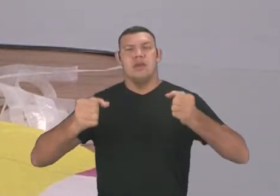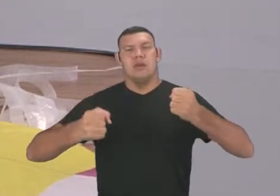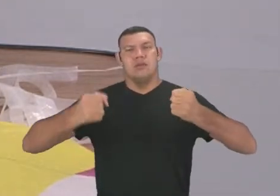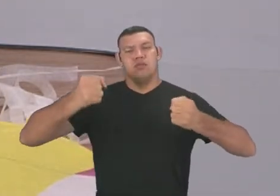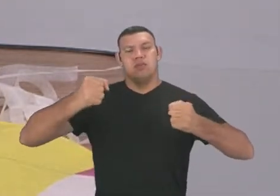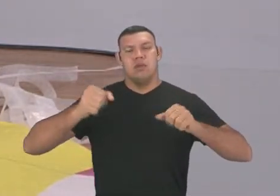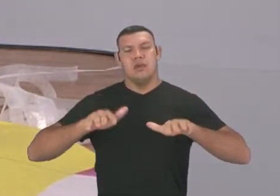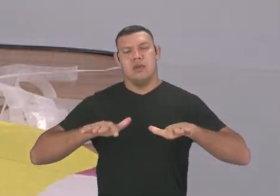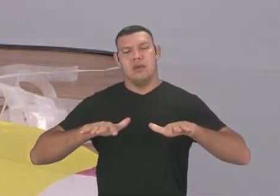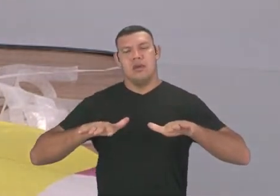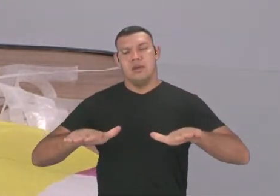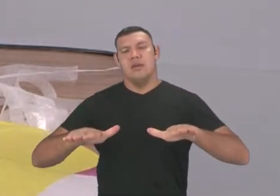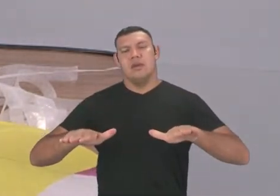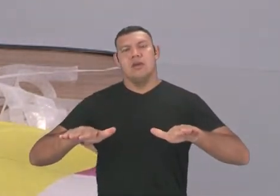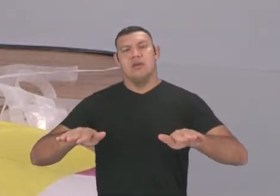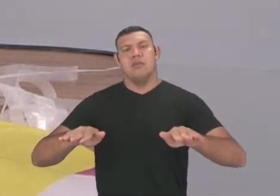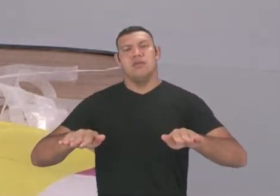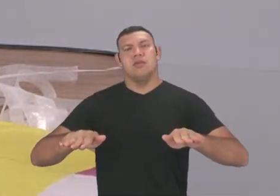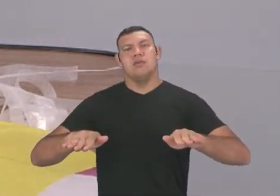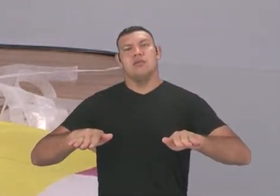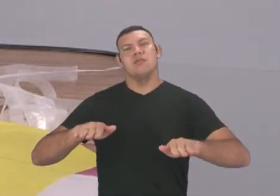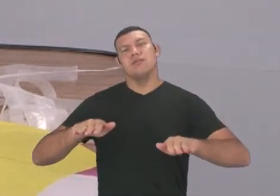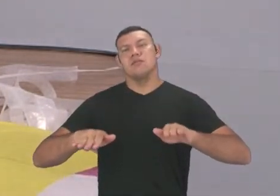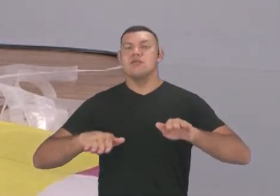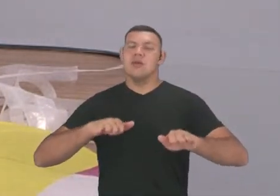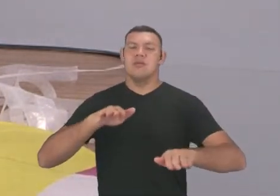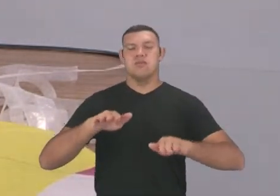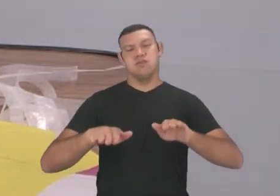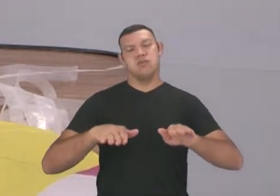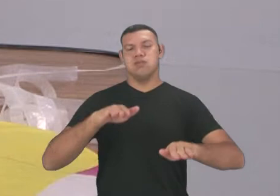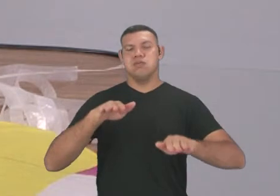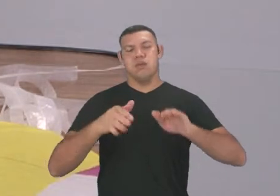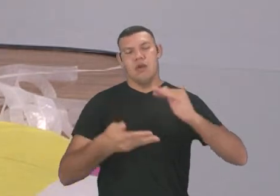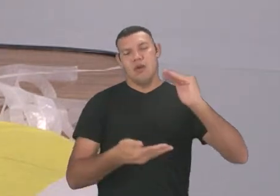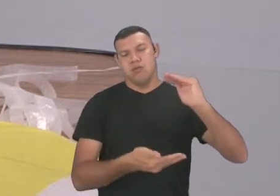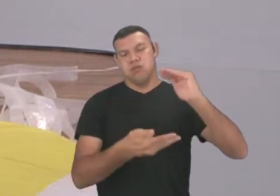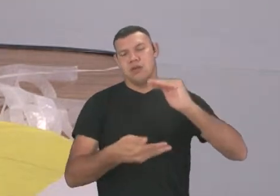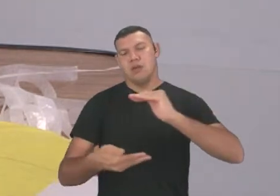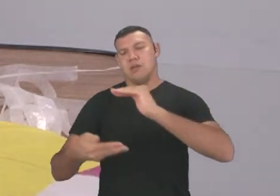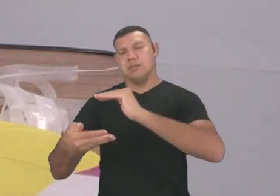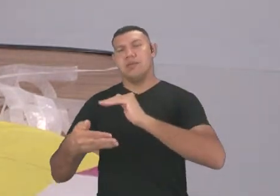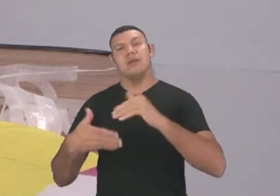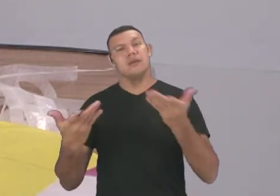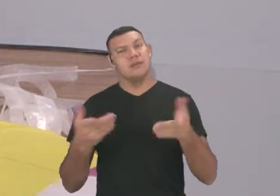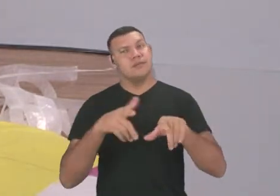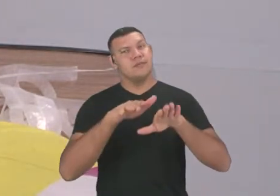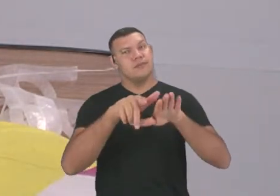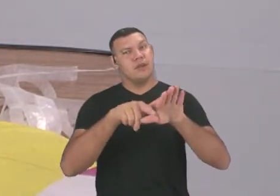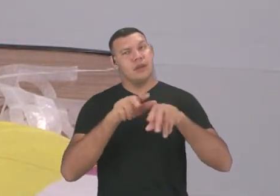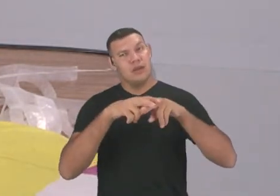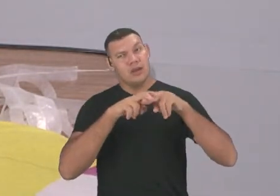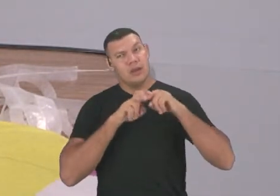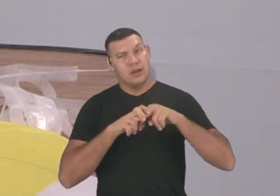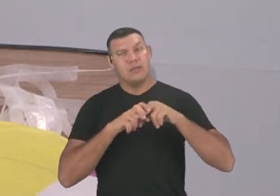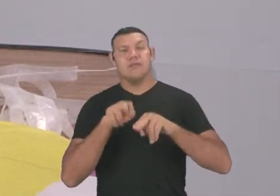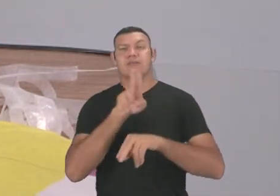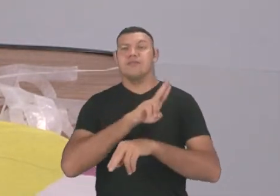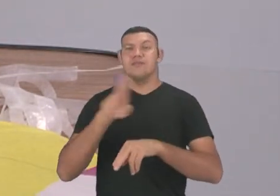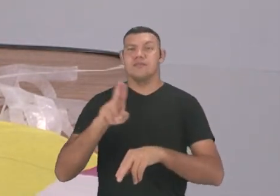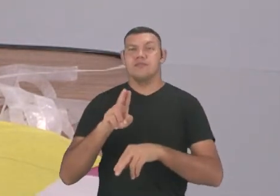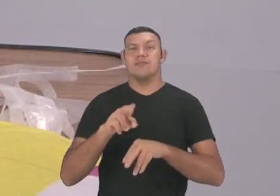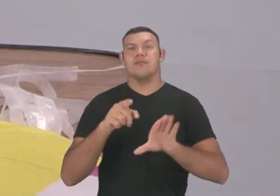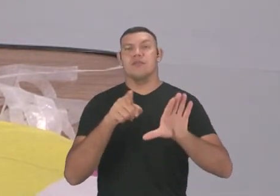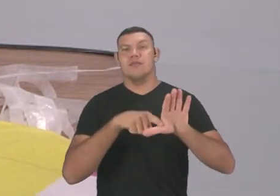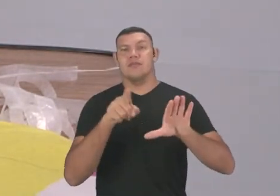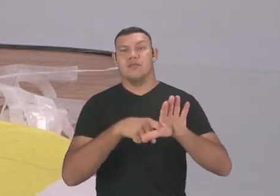um pé em cada lata e segurava no cordãozinho e saía andando. Por isso, nome dele é pé de lata, certo? É